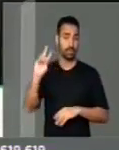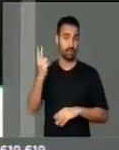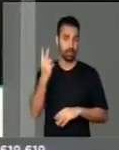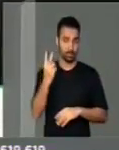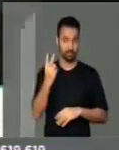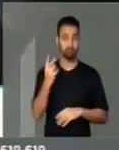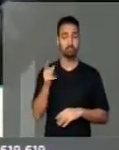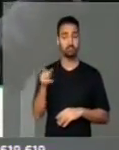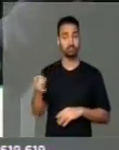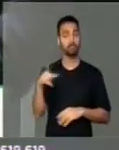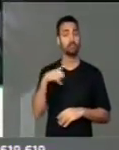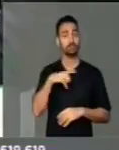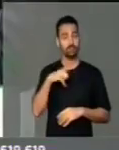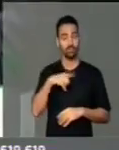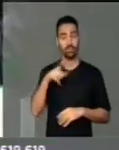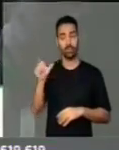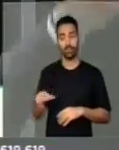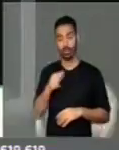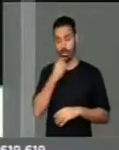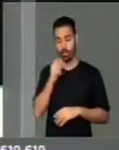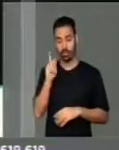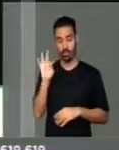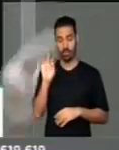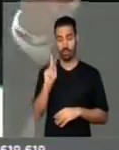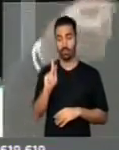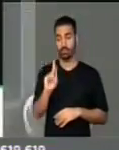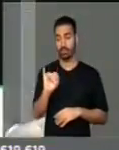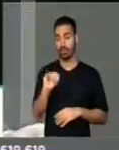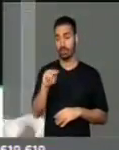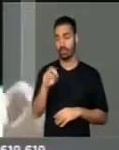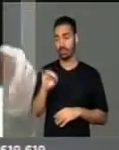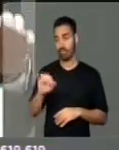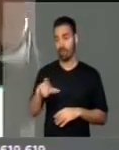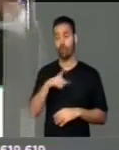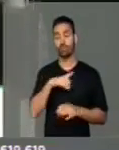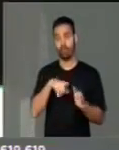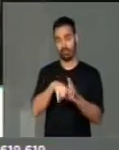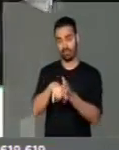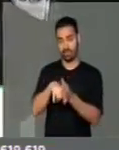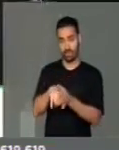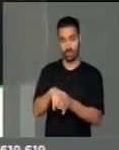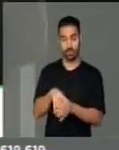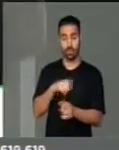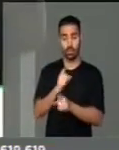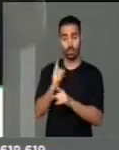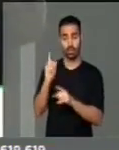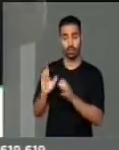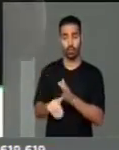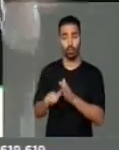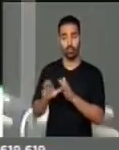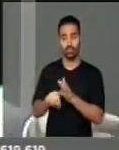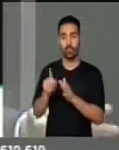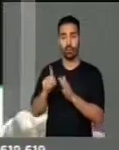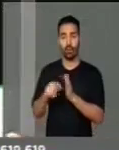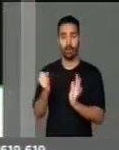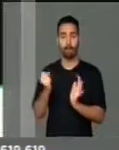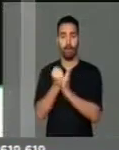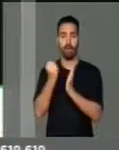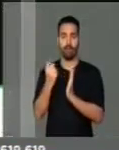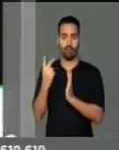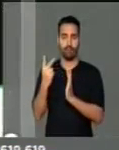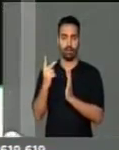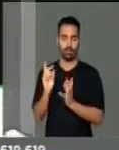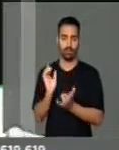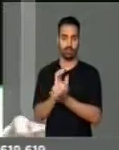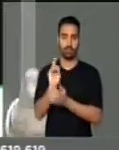onde tem o petista Pimentel que está sendo investigado. Corrupção é a marca-chave do Partido